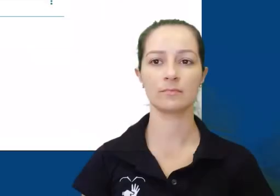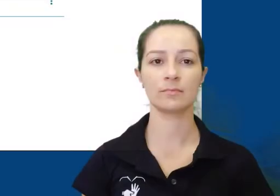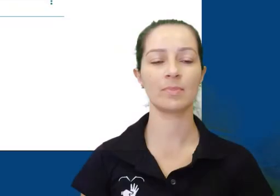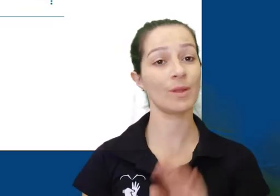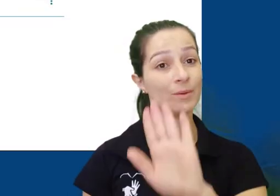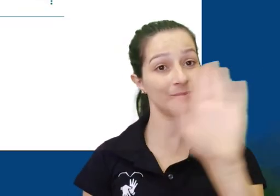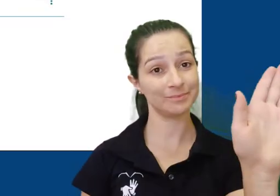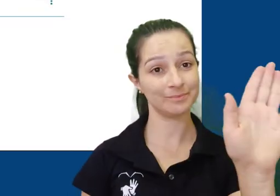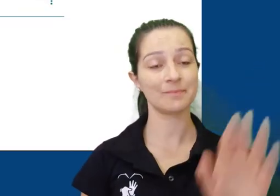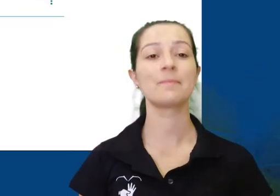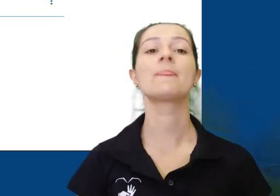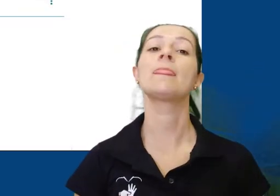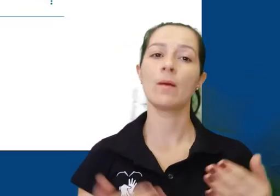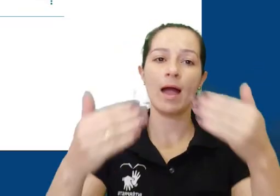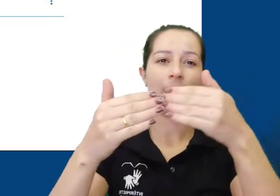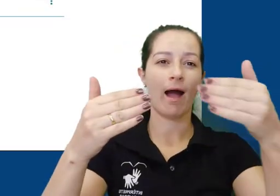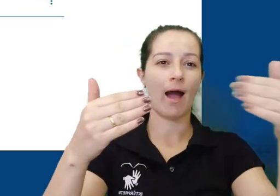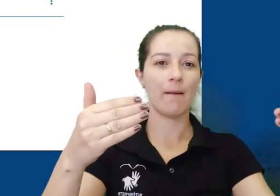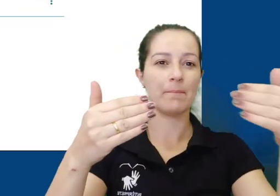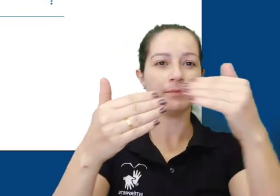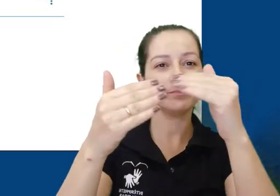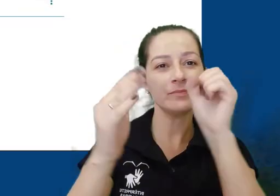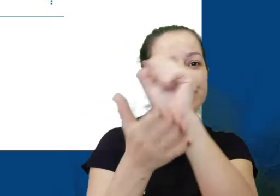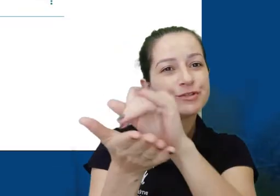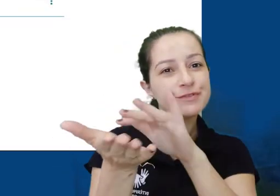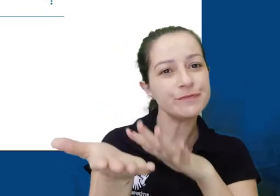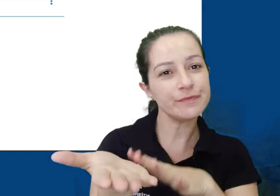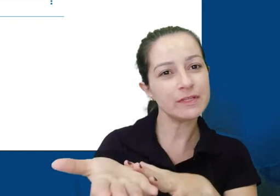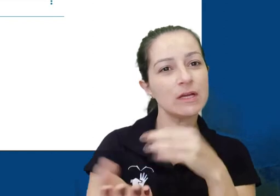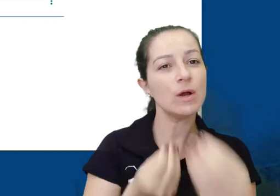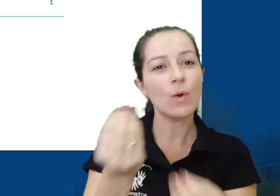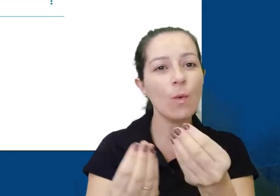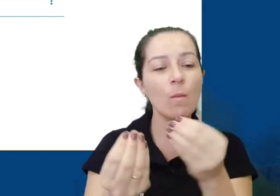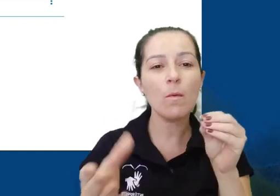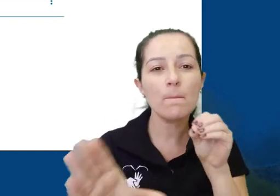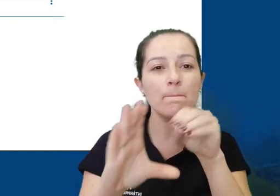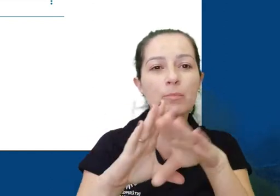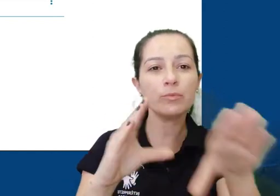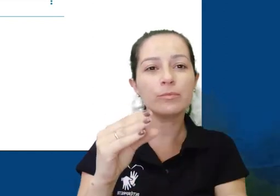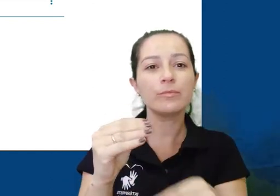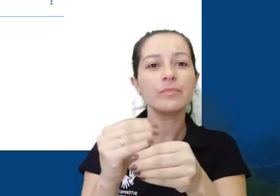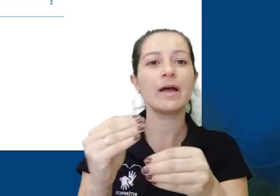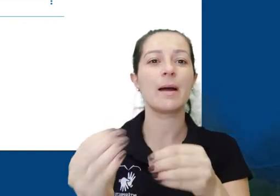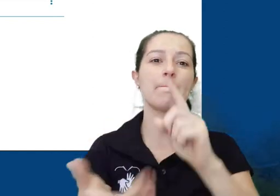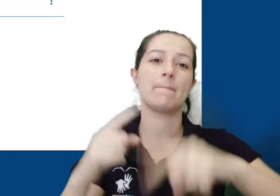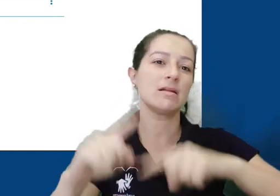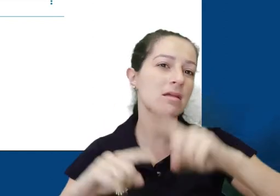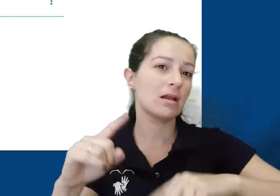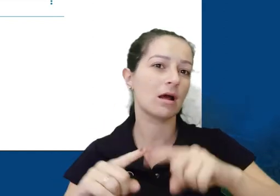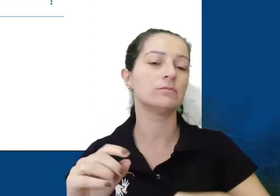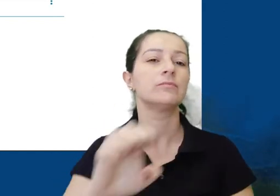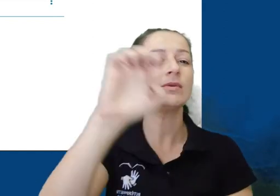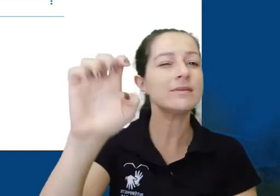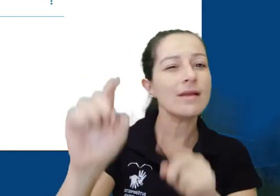Olá, continuando na nossa aba de atividades, vamos começar a explorar sobre como adicionar materiais. Novamente iremos até a